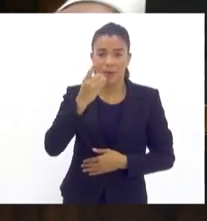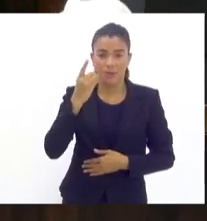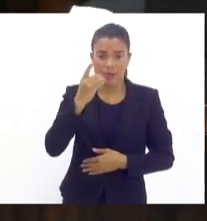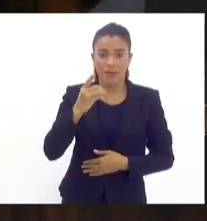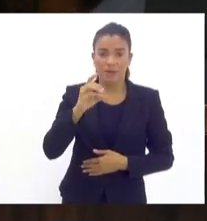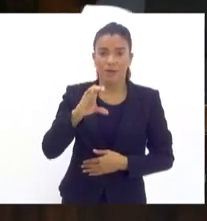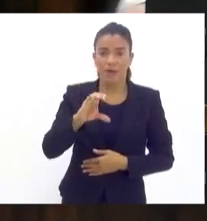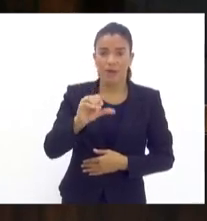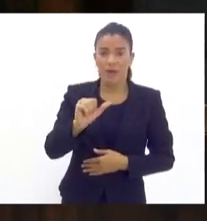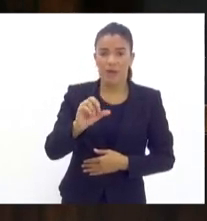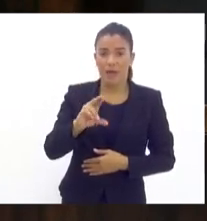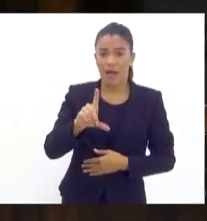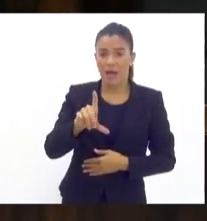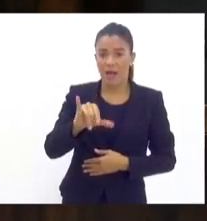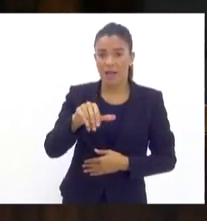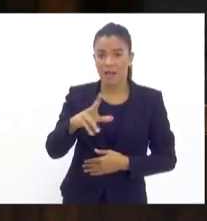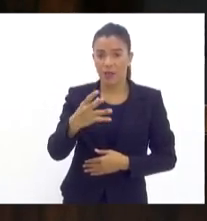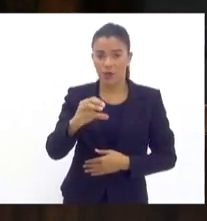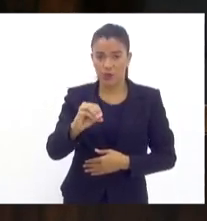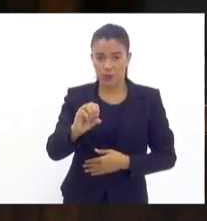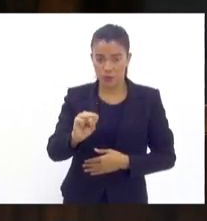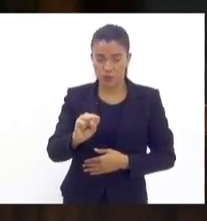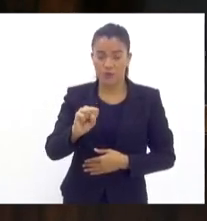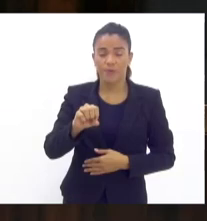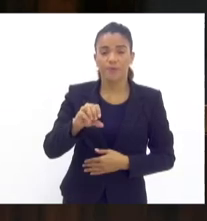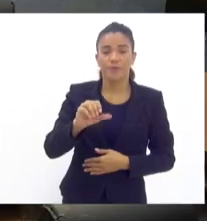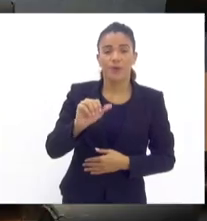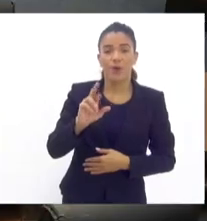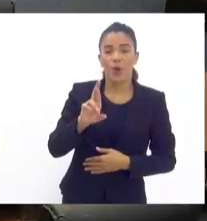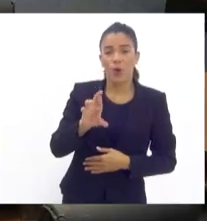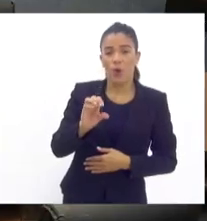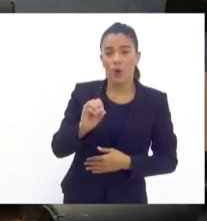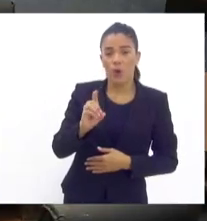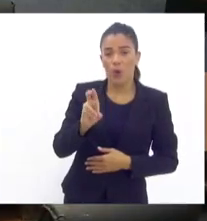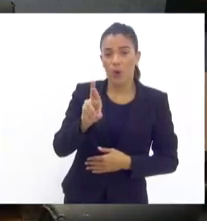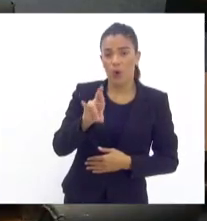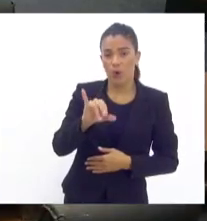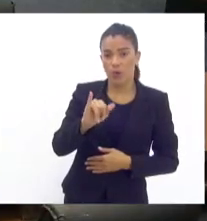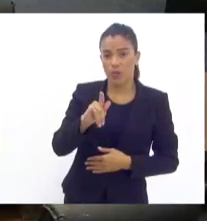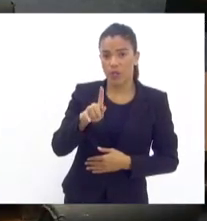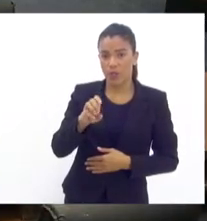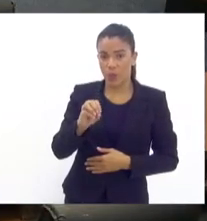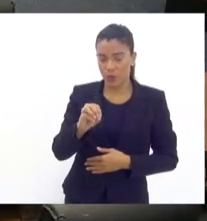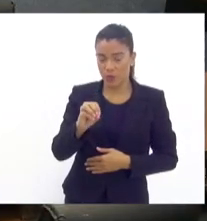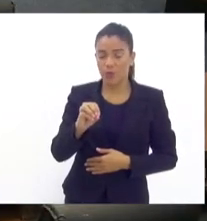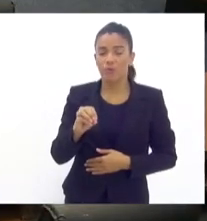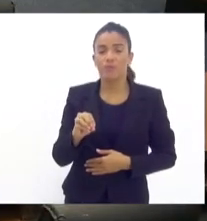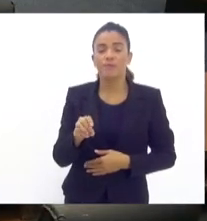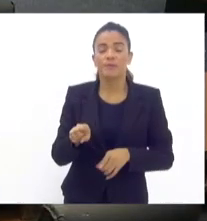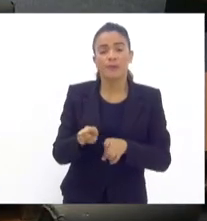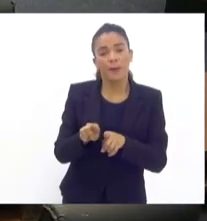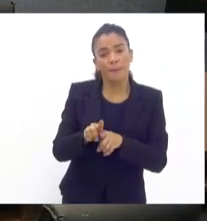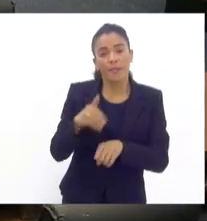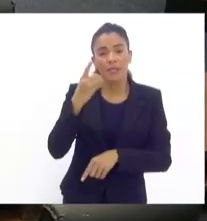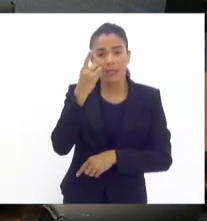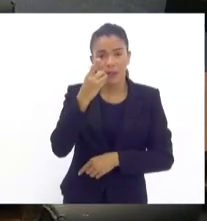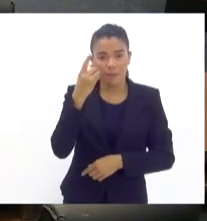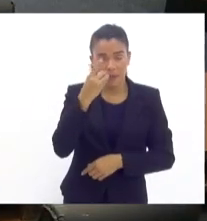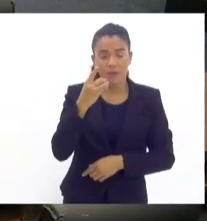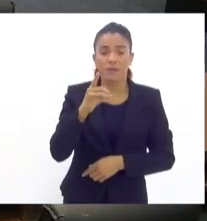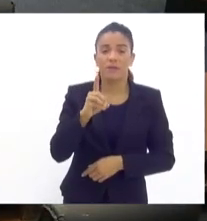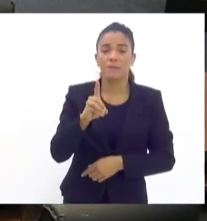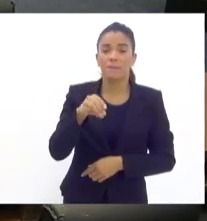o deputado Rodrigo Amorim e o deputado Marcelo Dino.